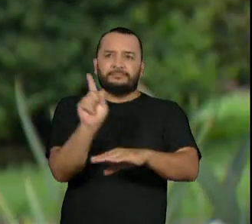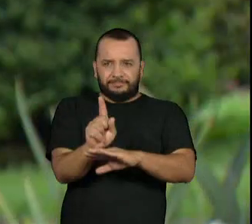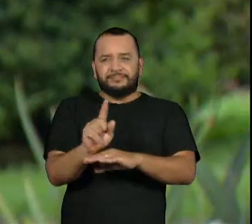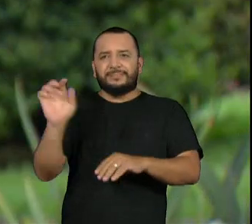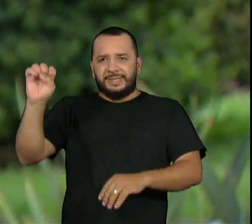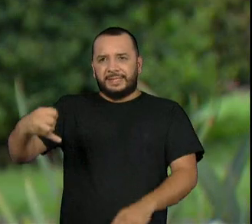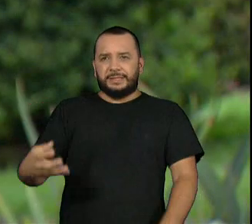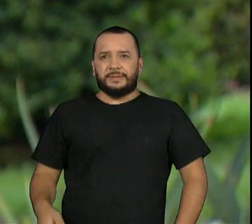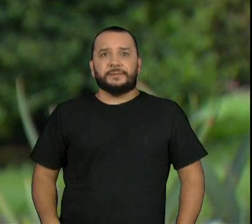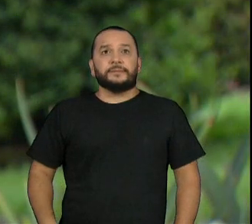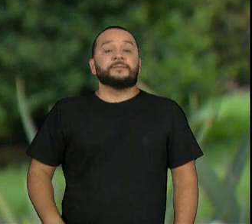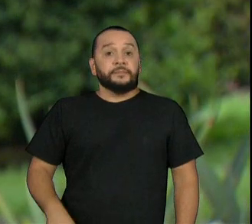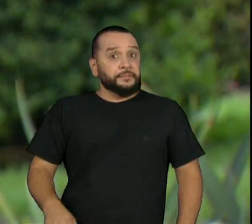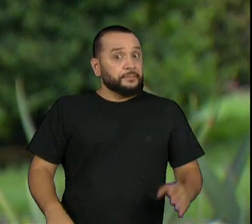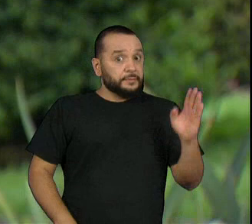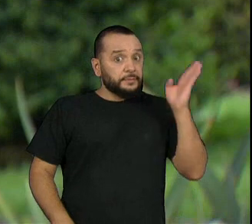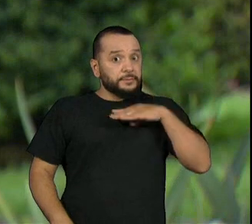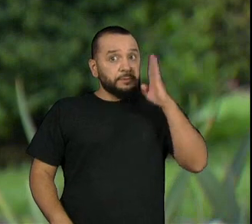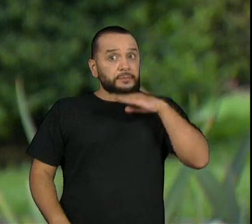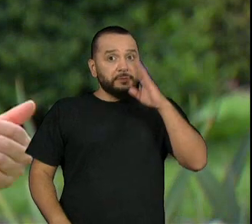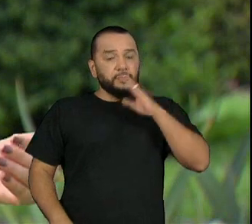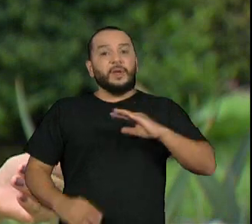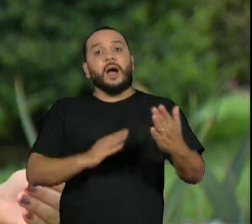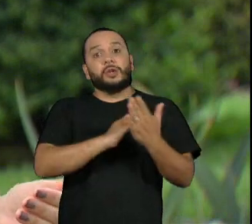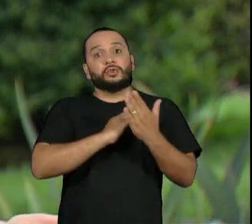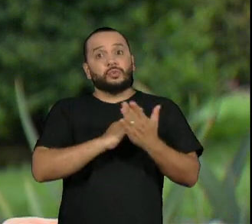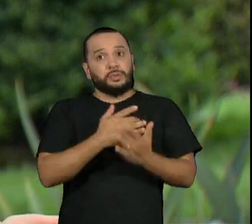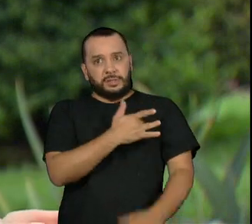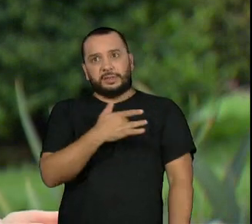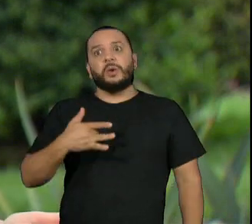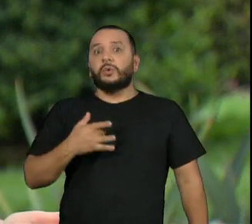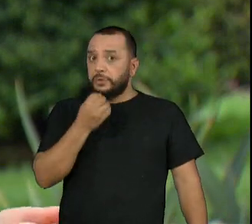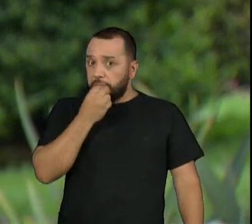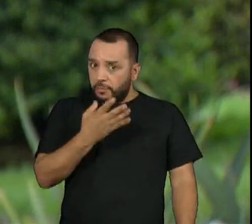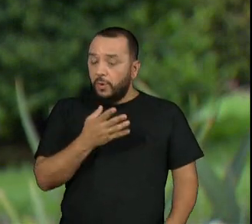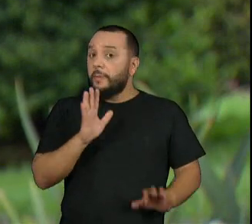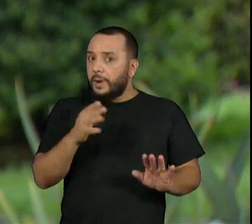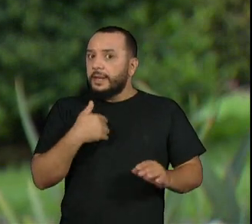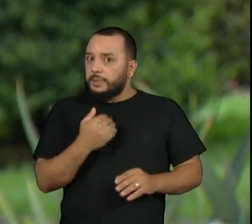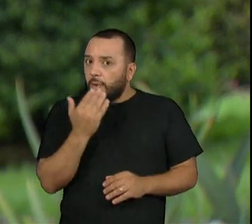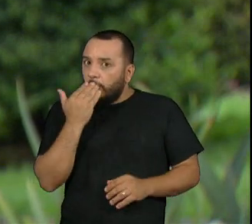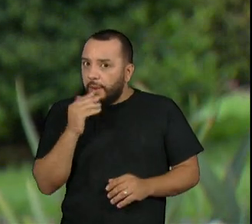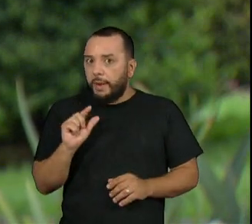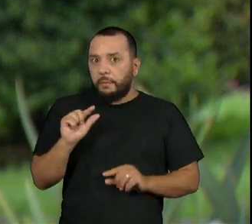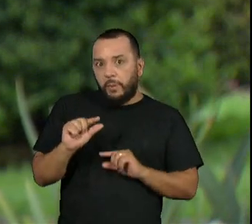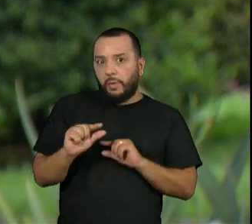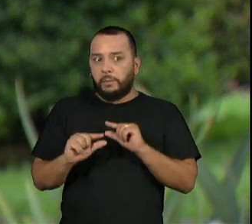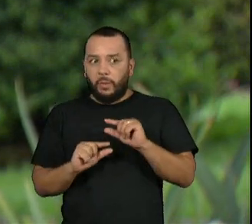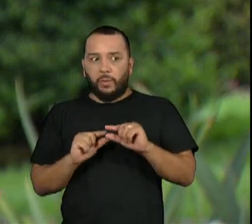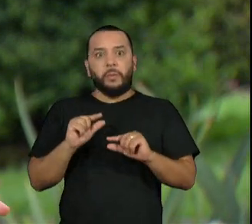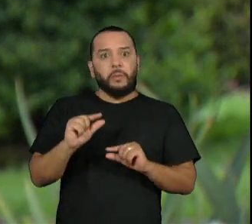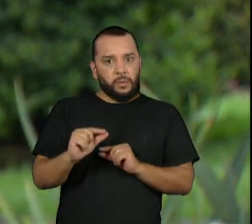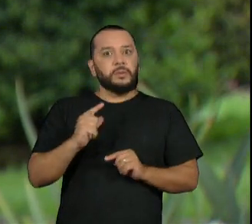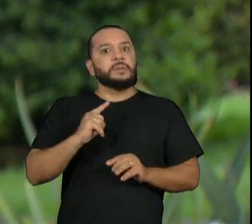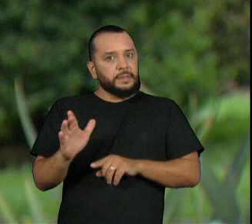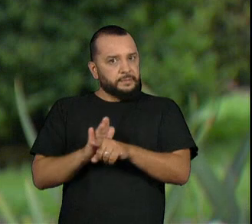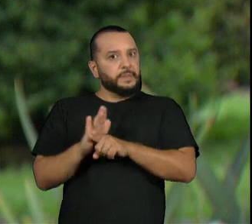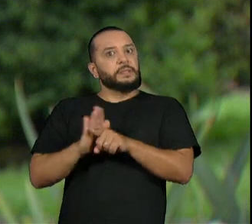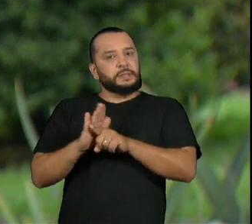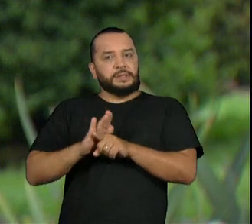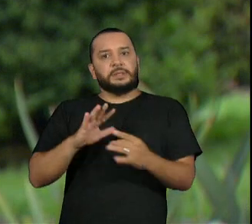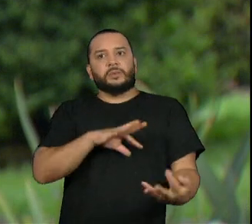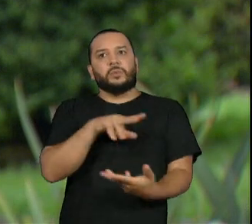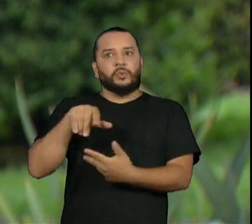O poder das pimentas para a saúde, consumidas com moderação, é reconhecido por pesquisadores do mundo todo.